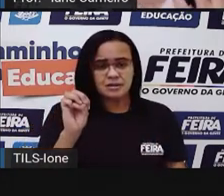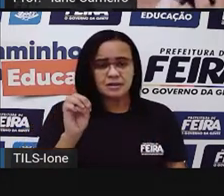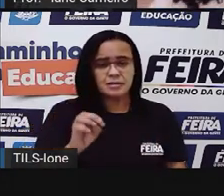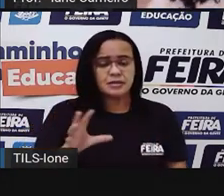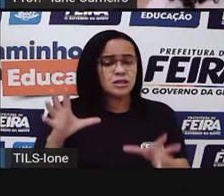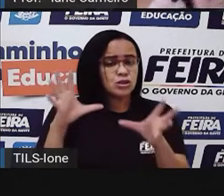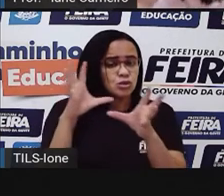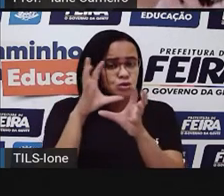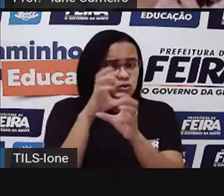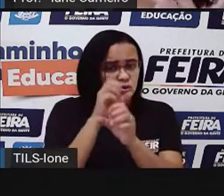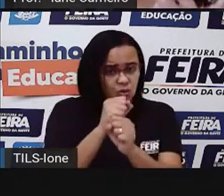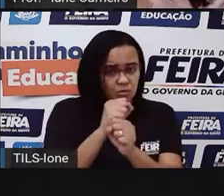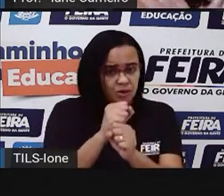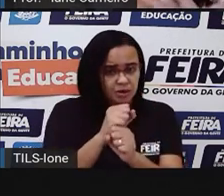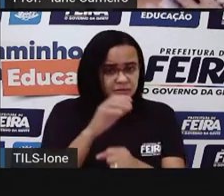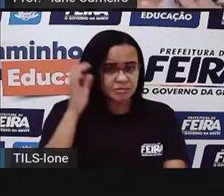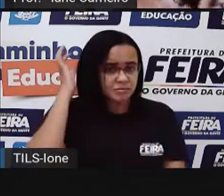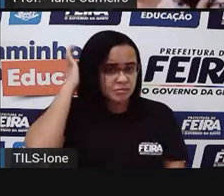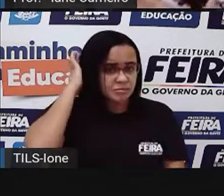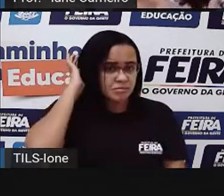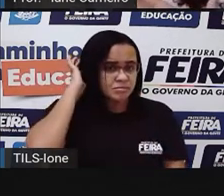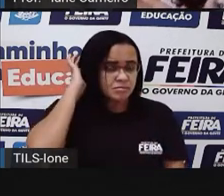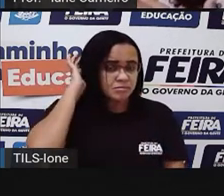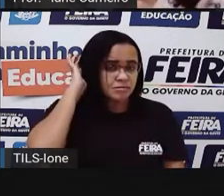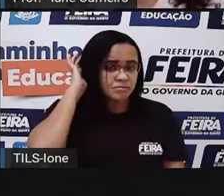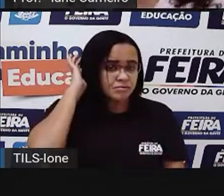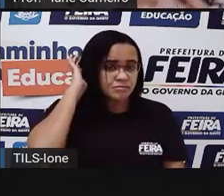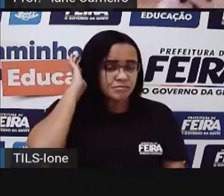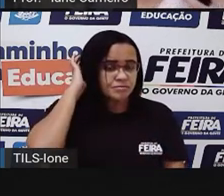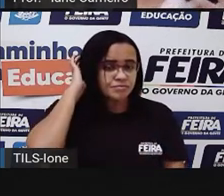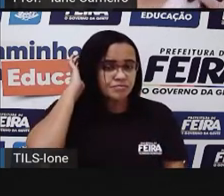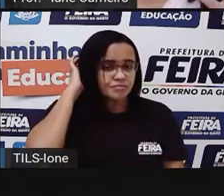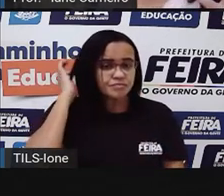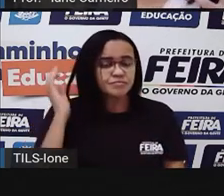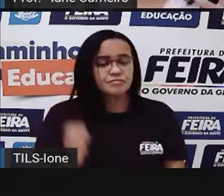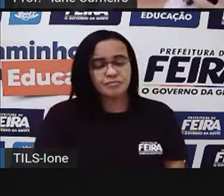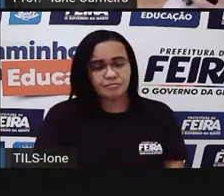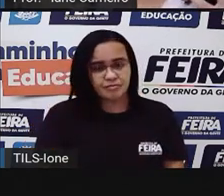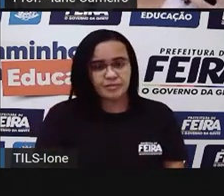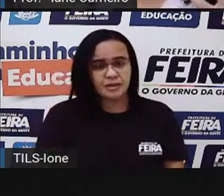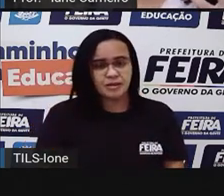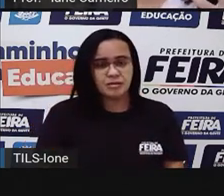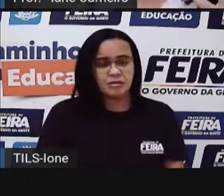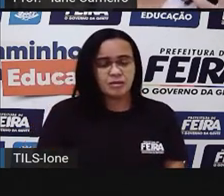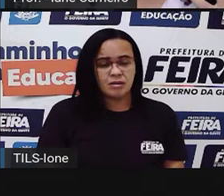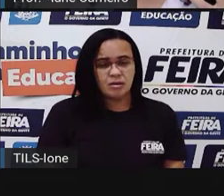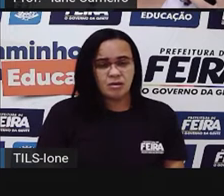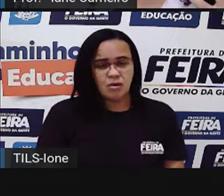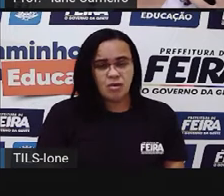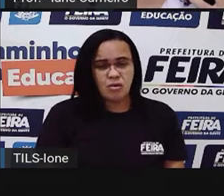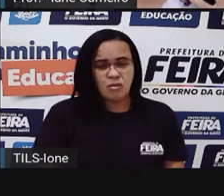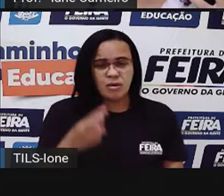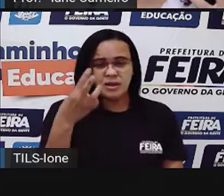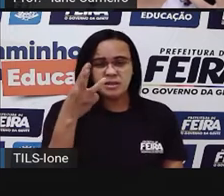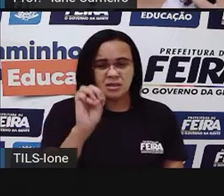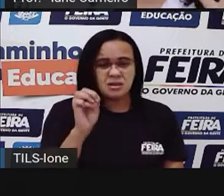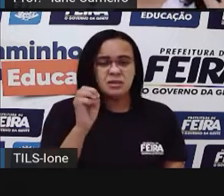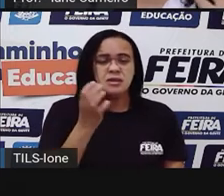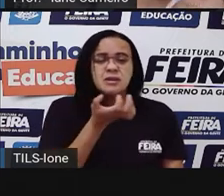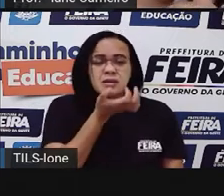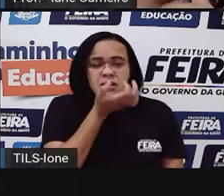Se eu juntar 5 mais 25, 5 centavos, mais 25, eu vou ter 30 centavos, né?